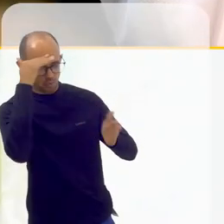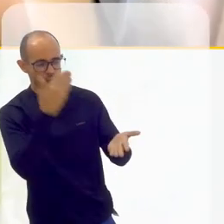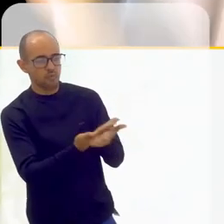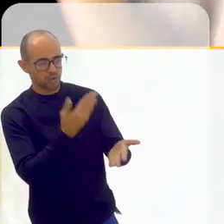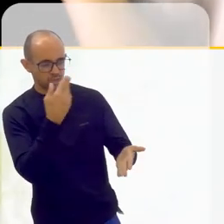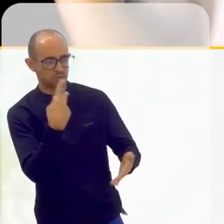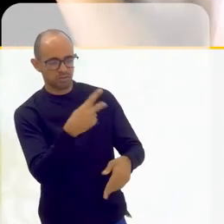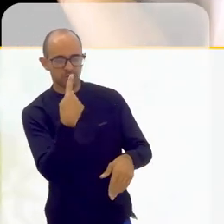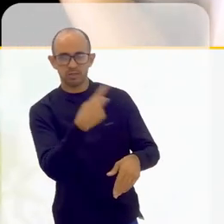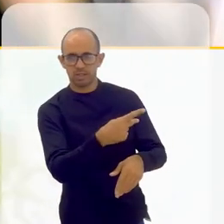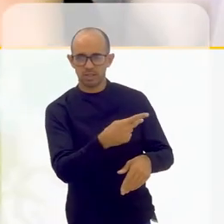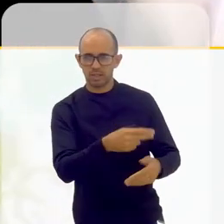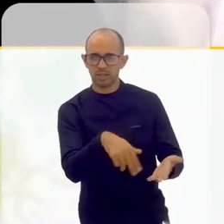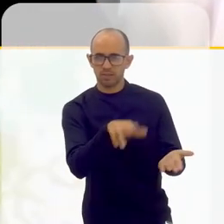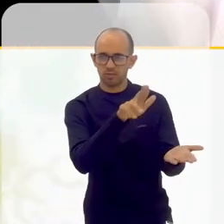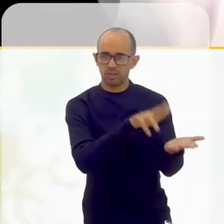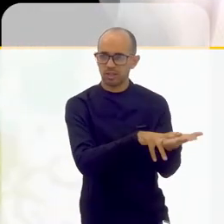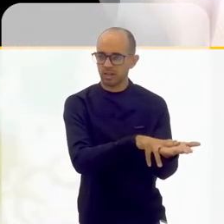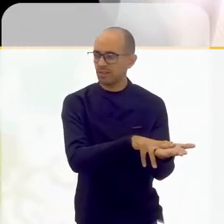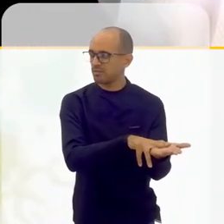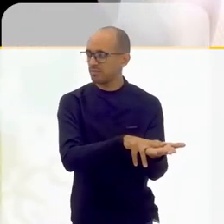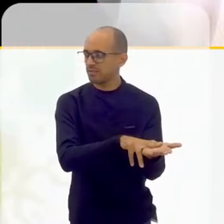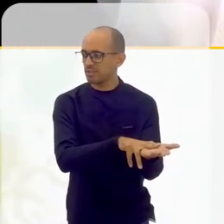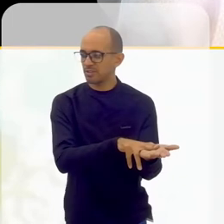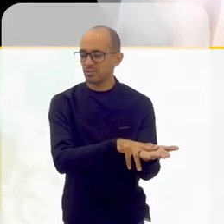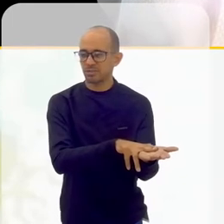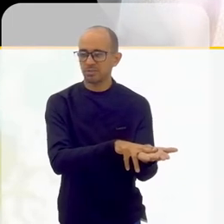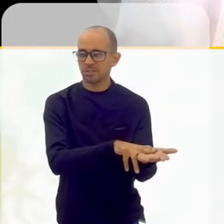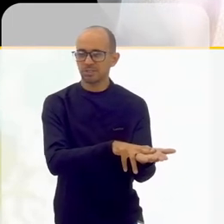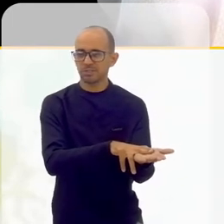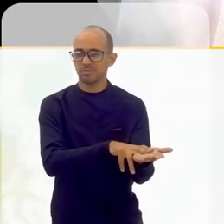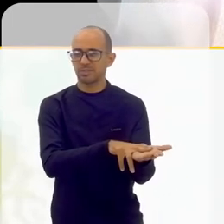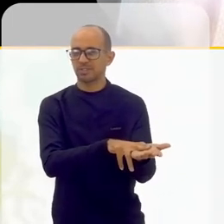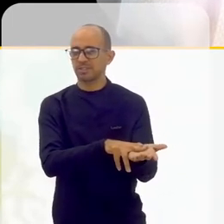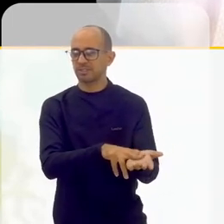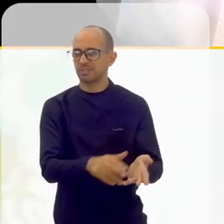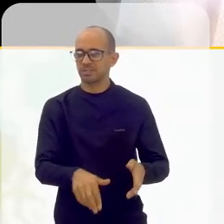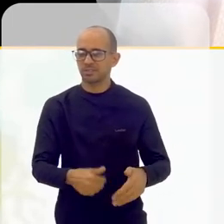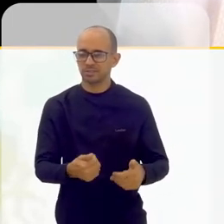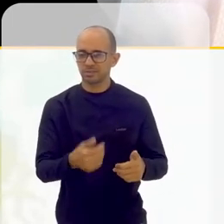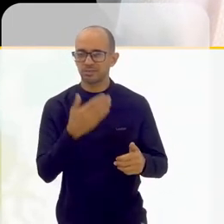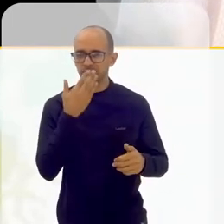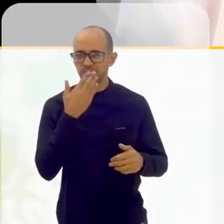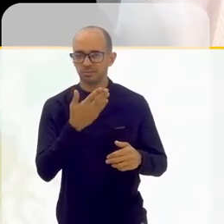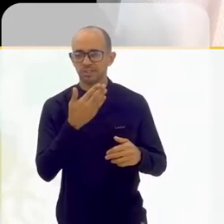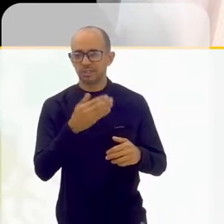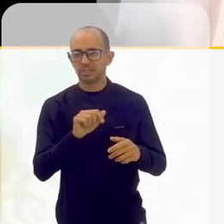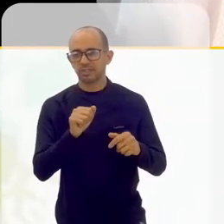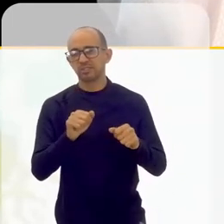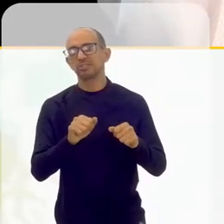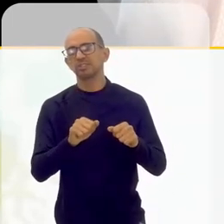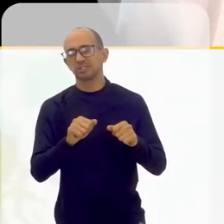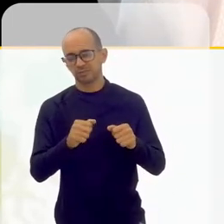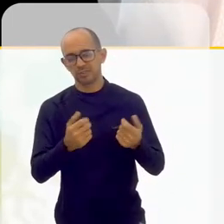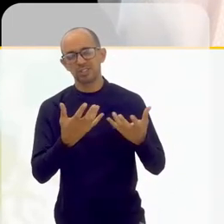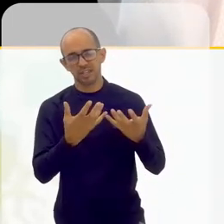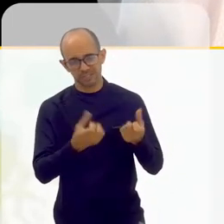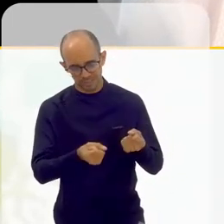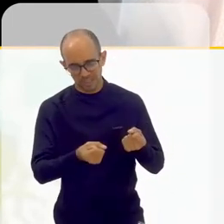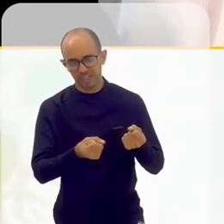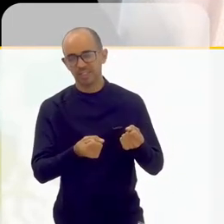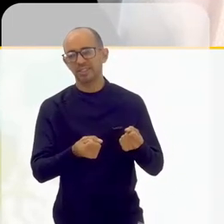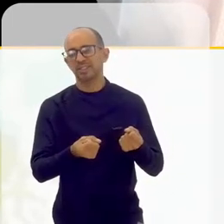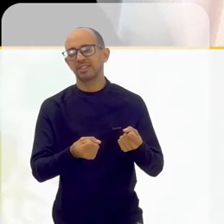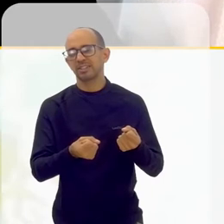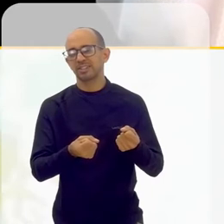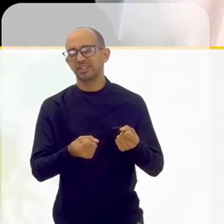Ou seja, ele estava internado, a verdade é essa, e ele te faz um pedido e você atende o